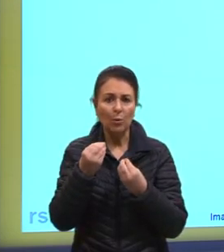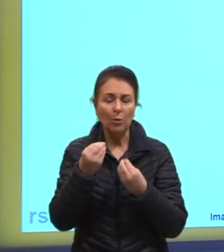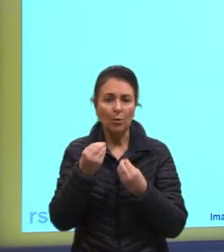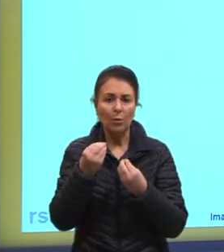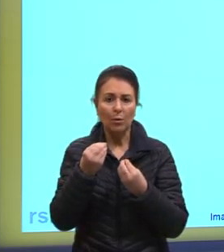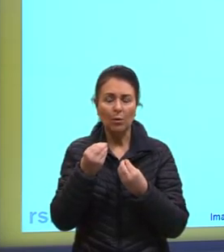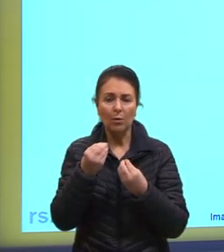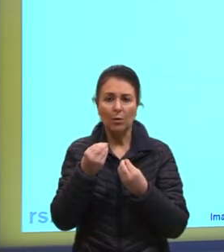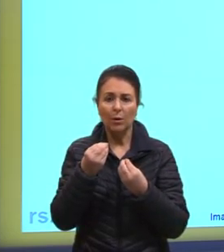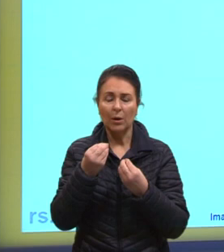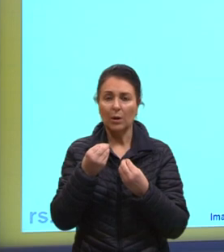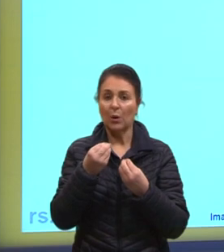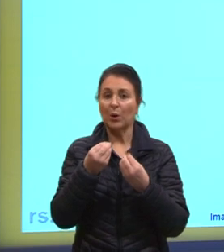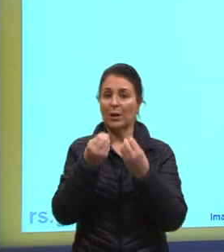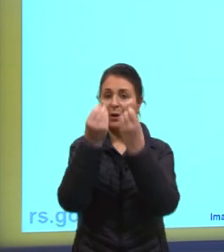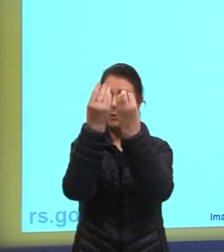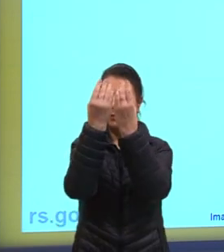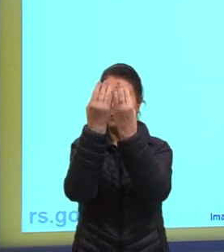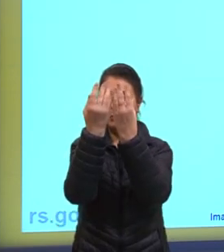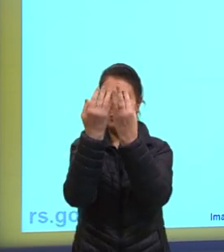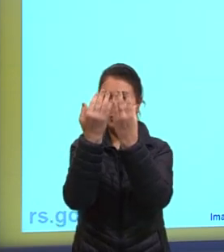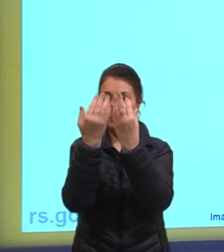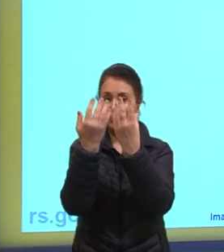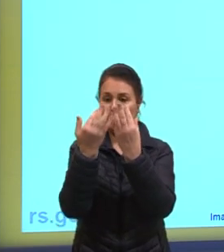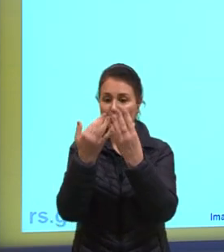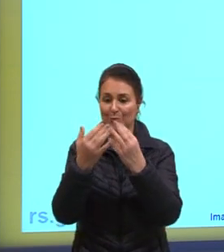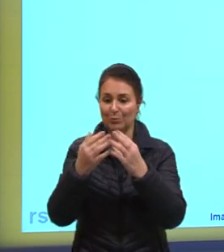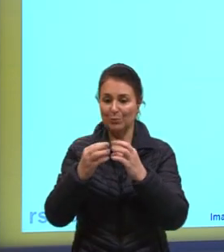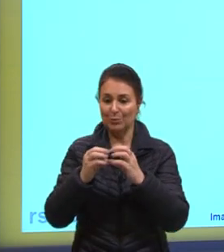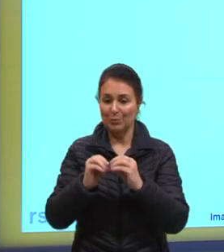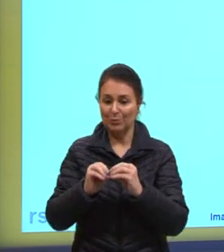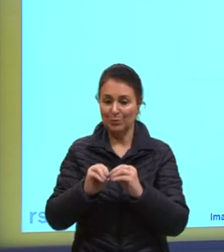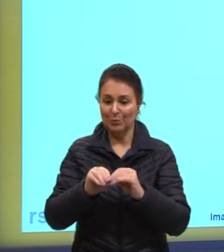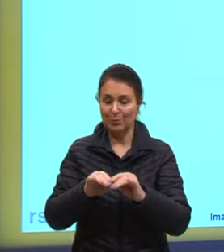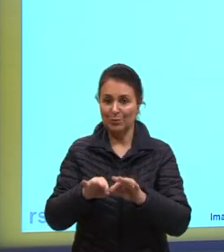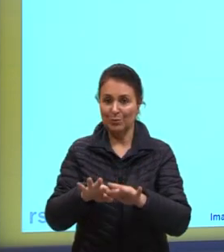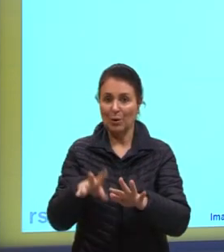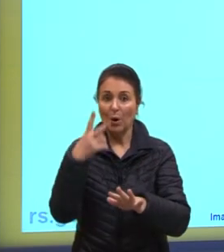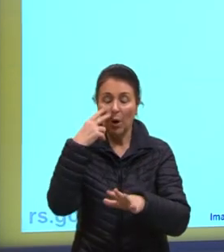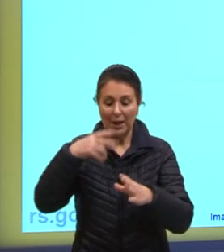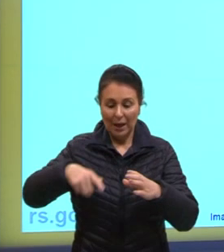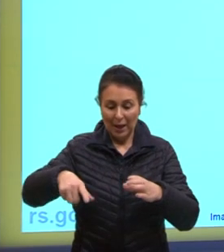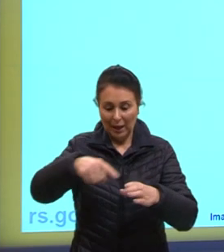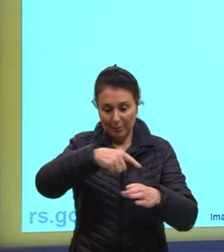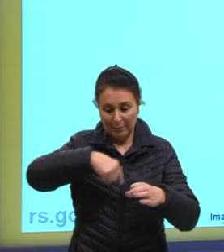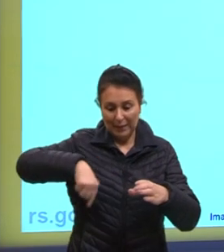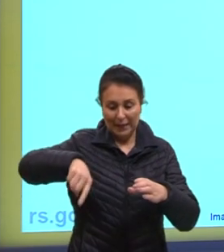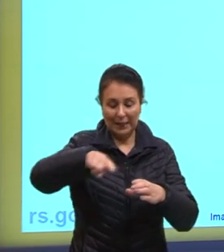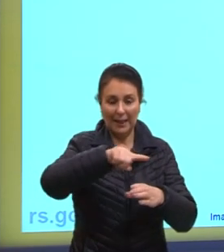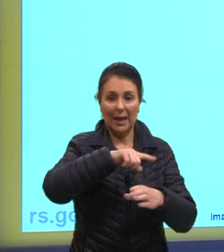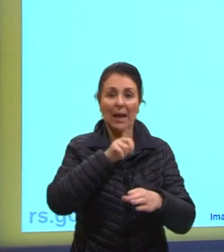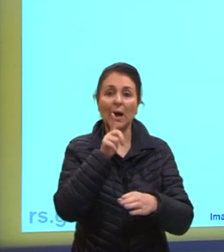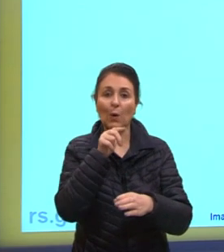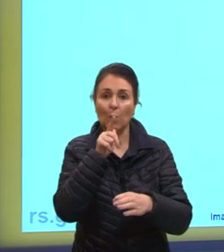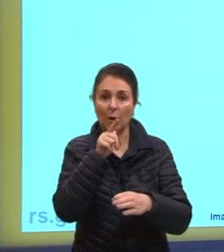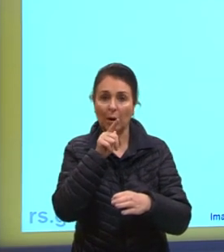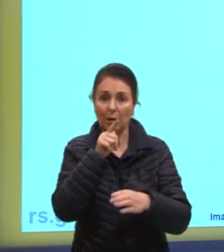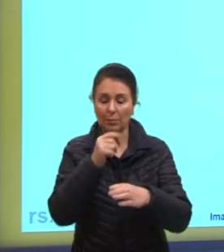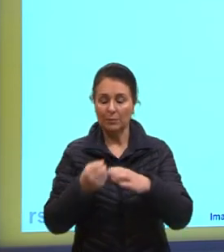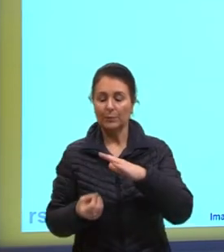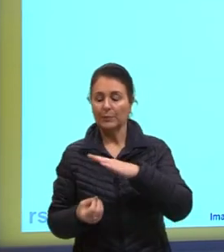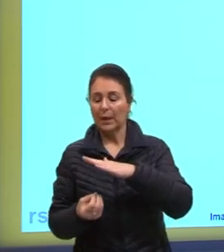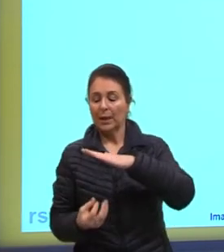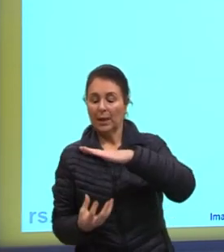melhor. Então, gente tem aqui a situação de uma panela. Com água. a gente está fornecendo